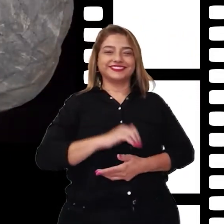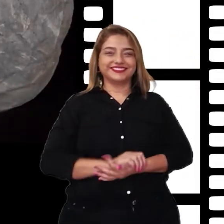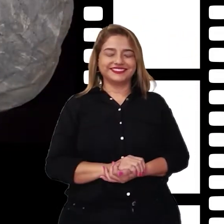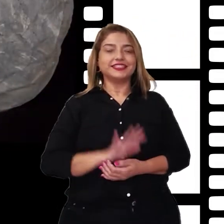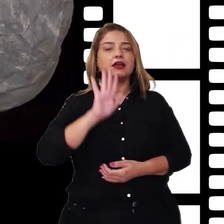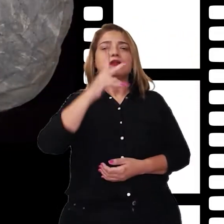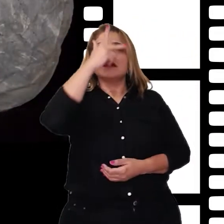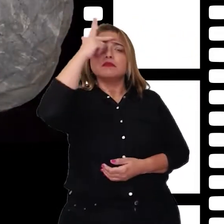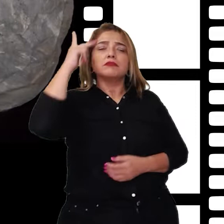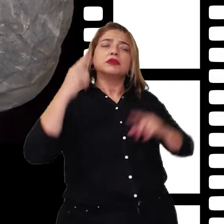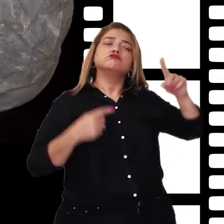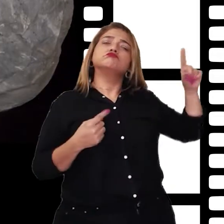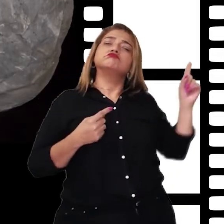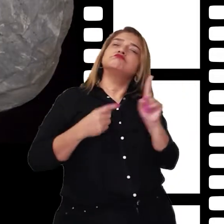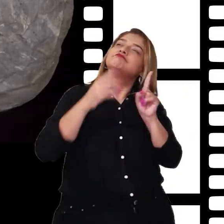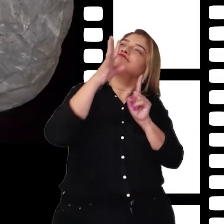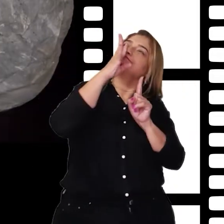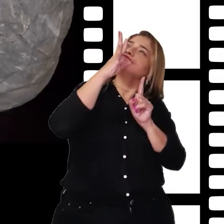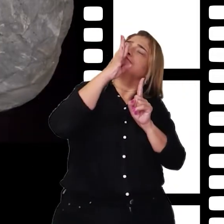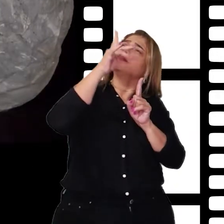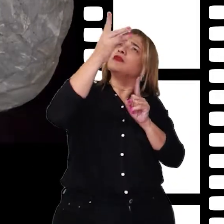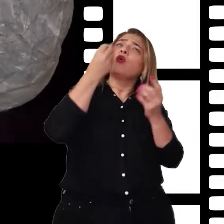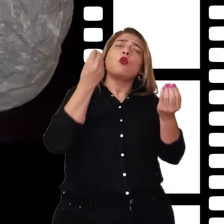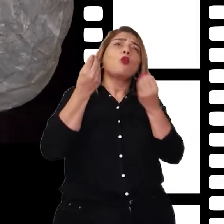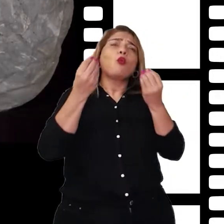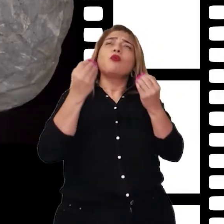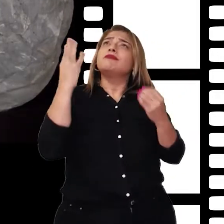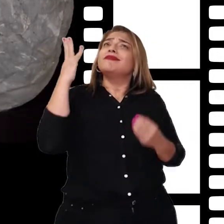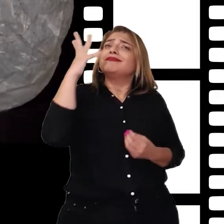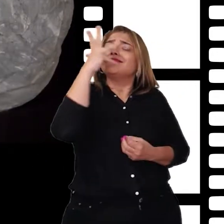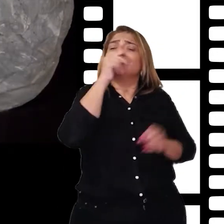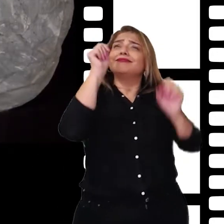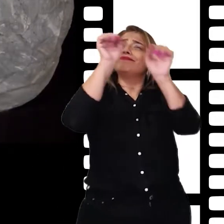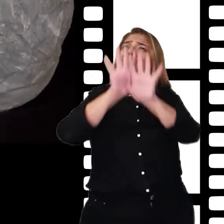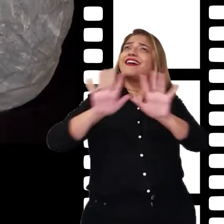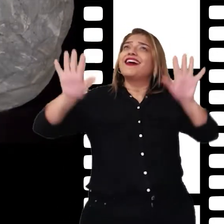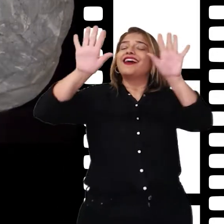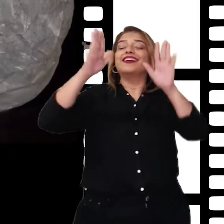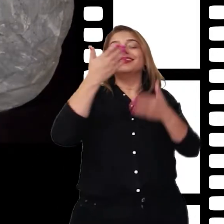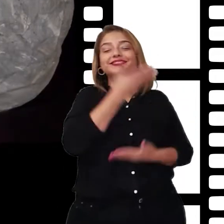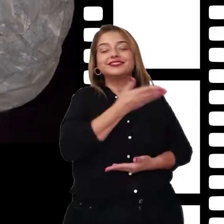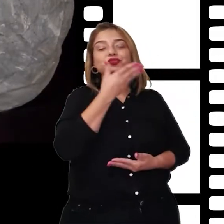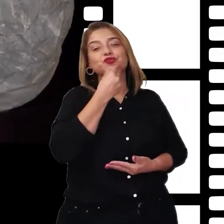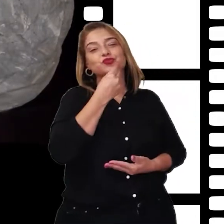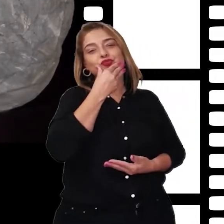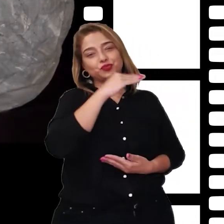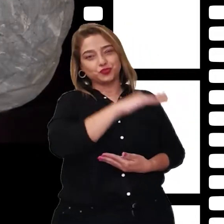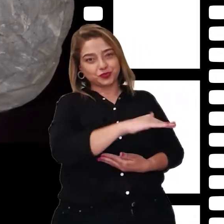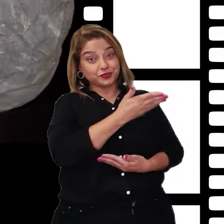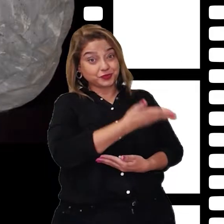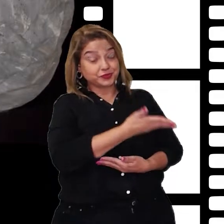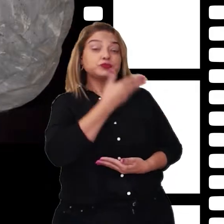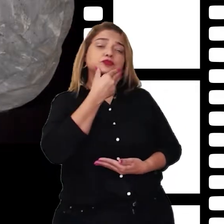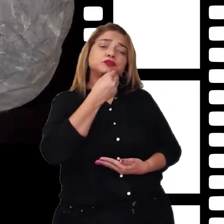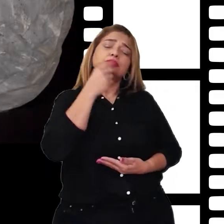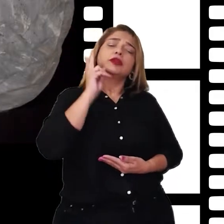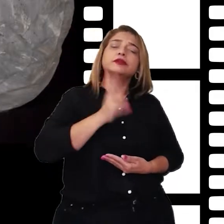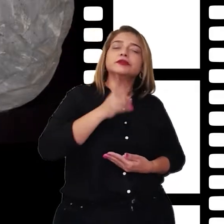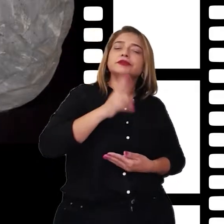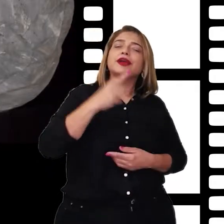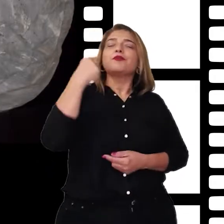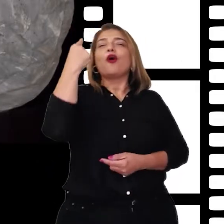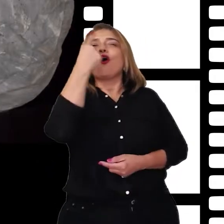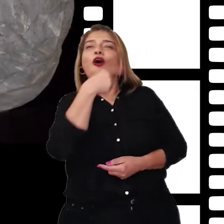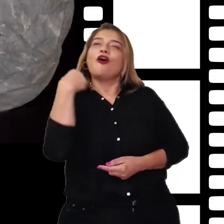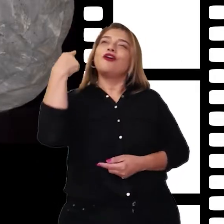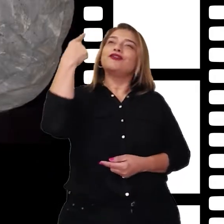havia uma pessoa que estava admirada com tamanha beleza. Era ele, o menino. O menino ficava ali horas